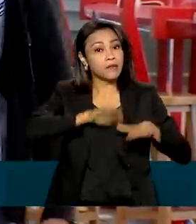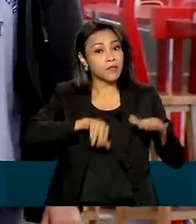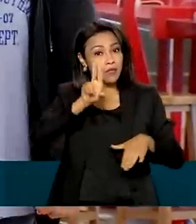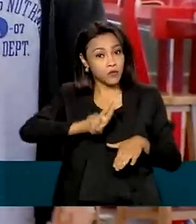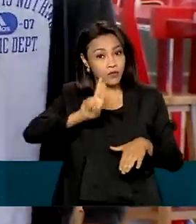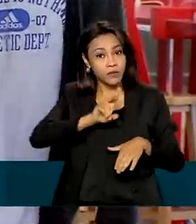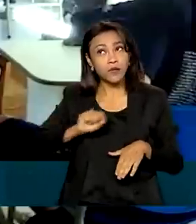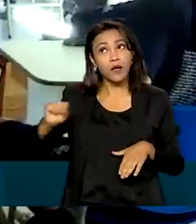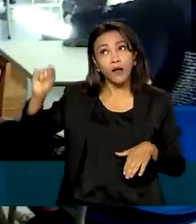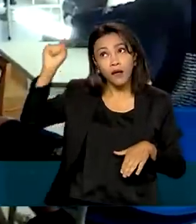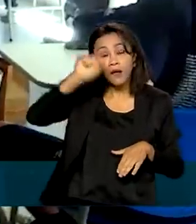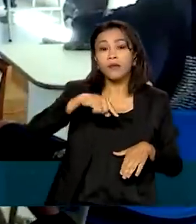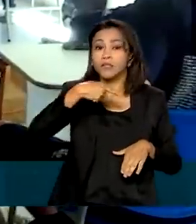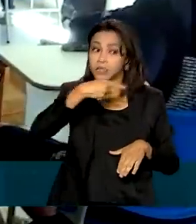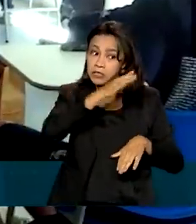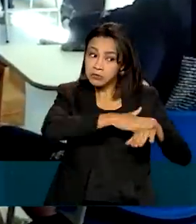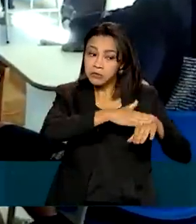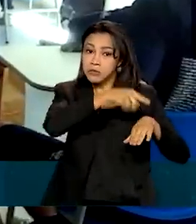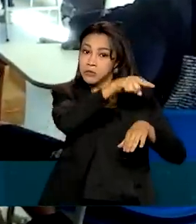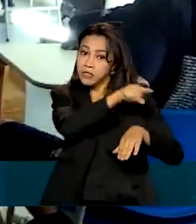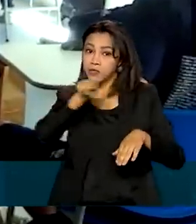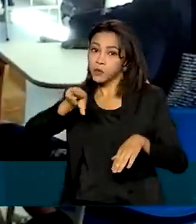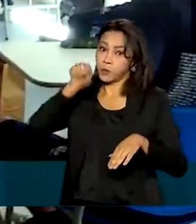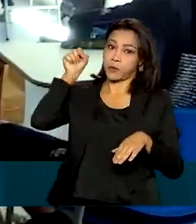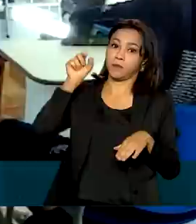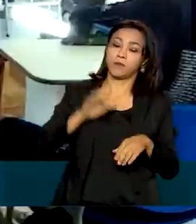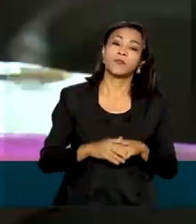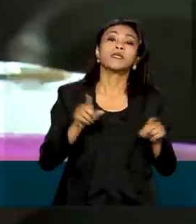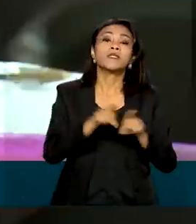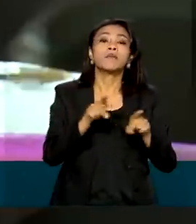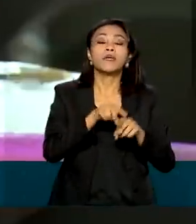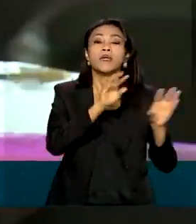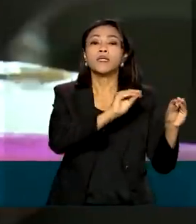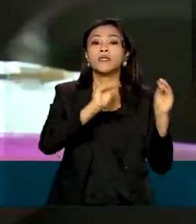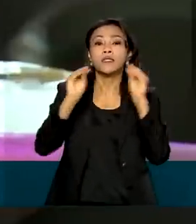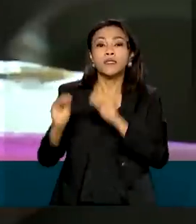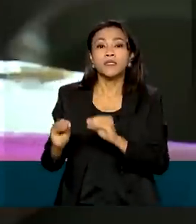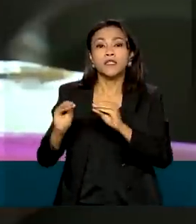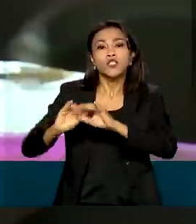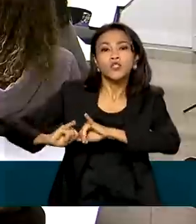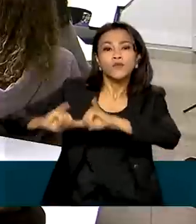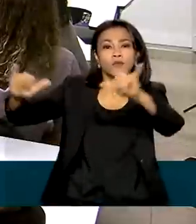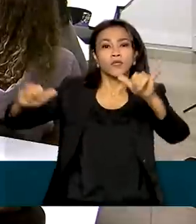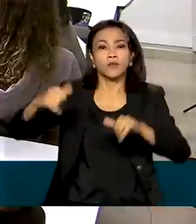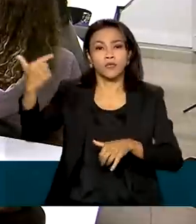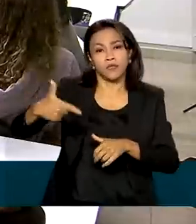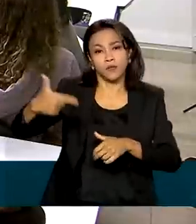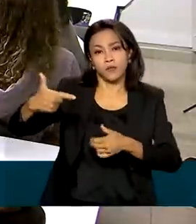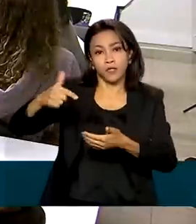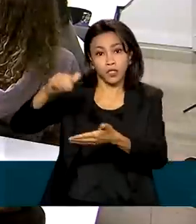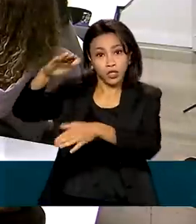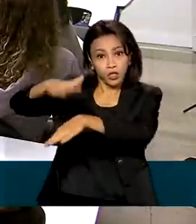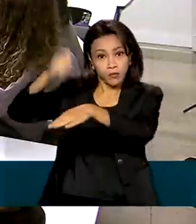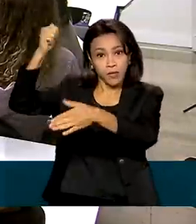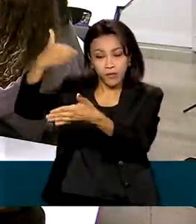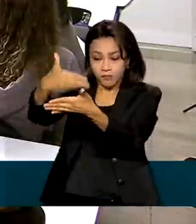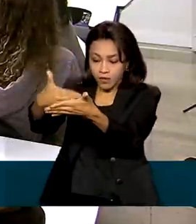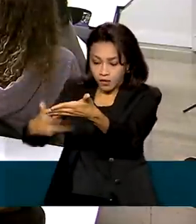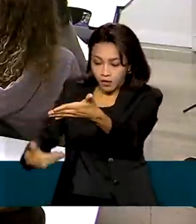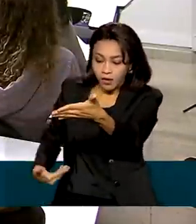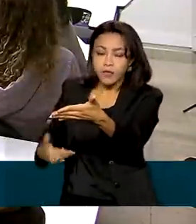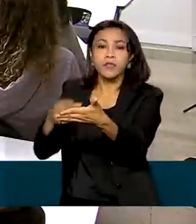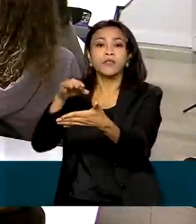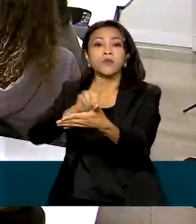ensino superior escolhida pelo estudante. Também mudou a data de divulgação do resultado da segunda chamada. Será agora em